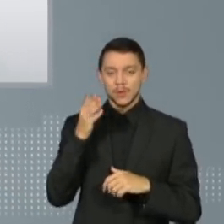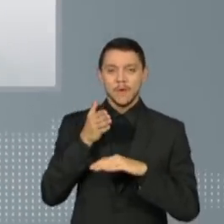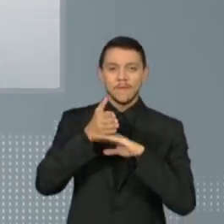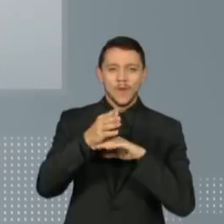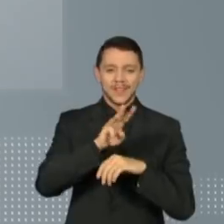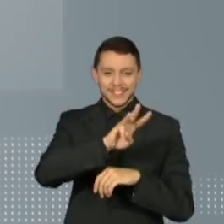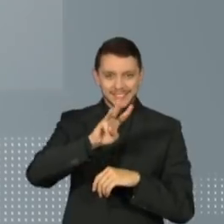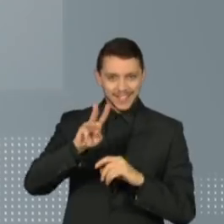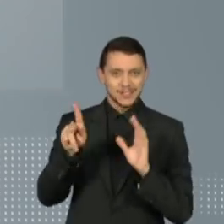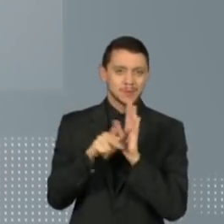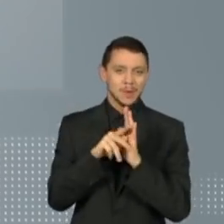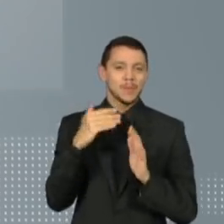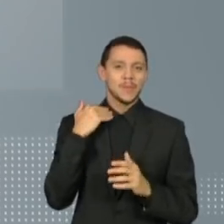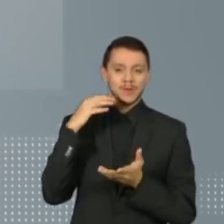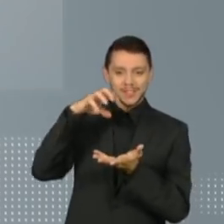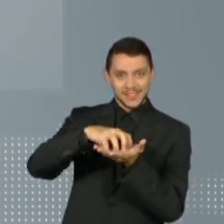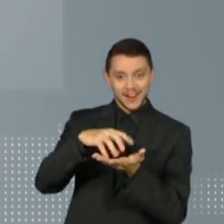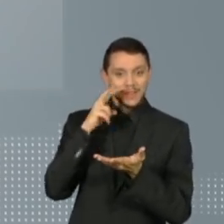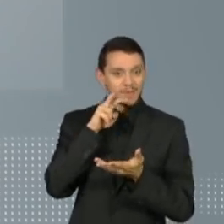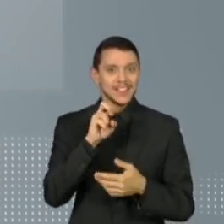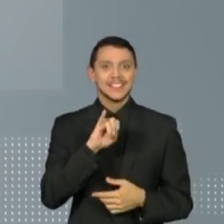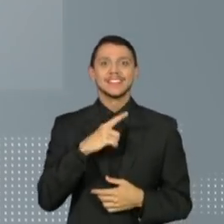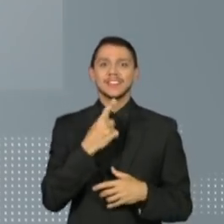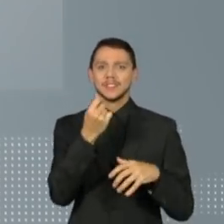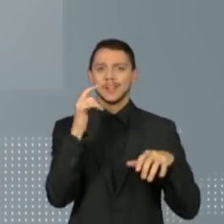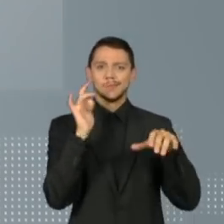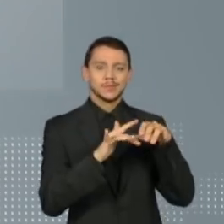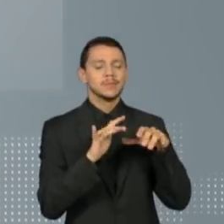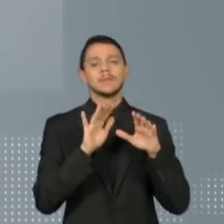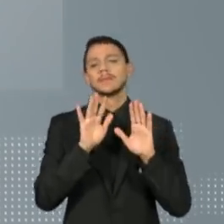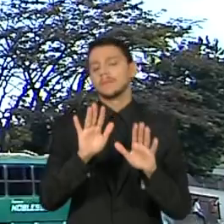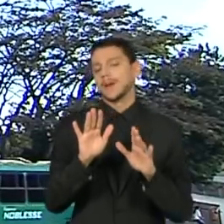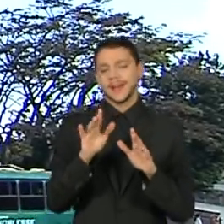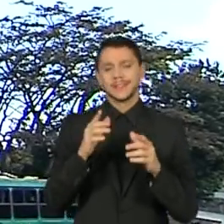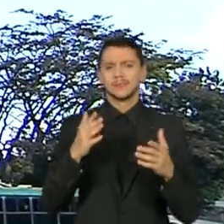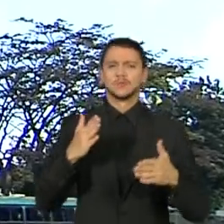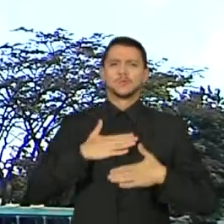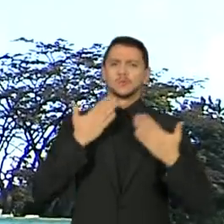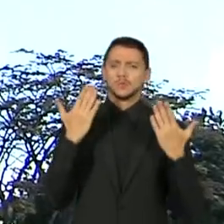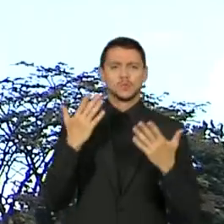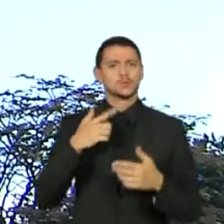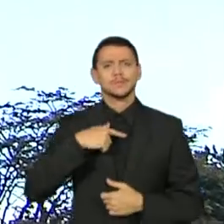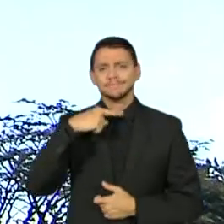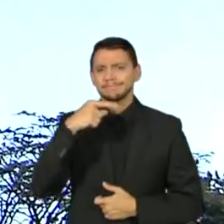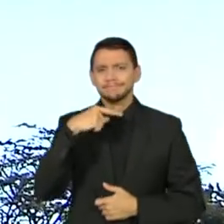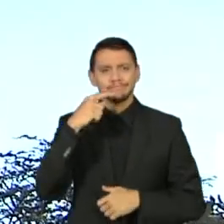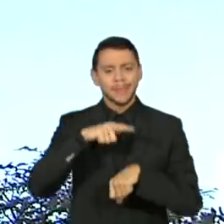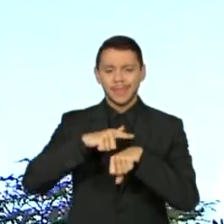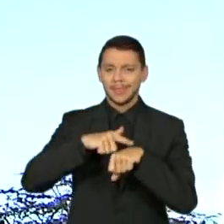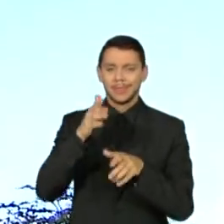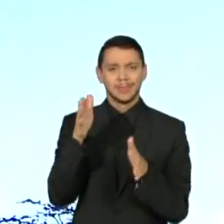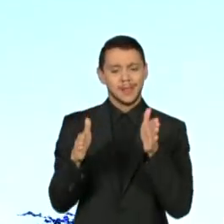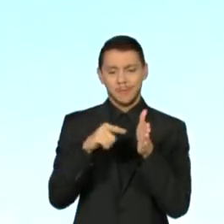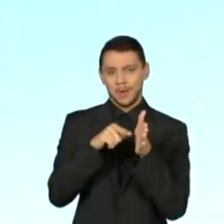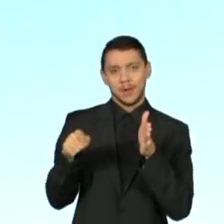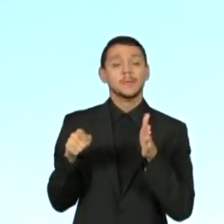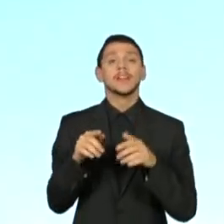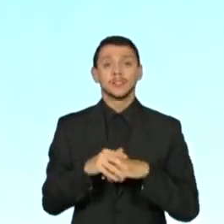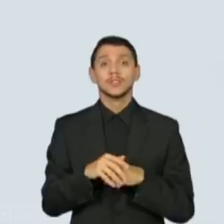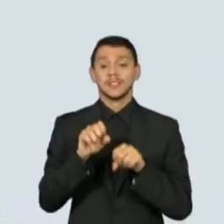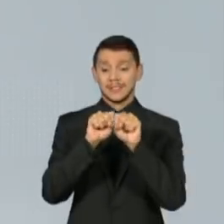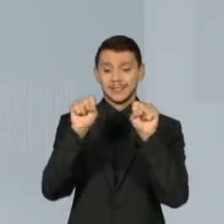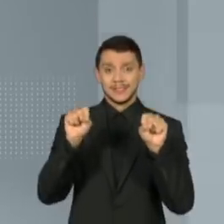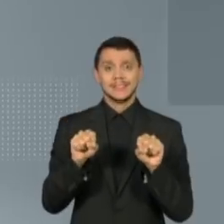inativas e teve uma surpresa, fora do ar temporariamente. O sistema caiu de tanta procura. Os valores